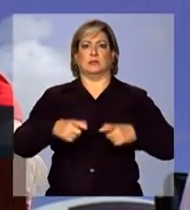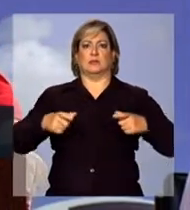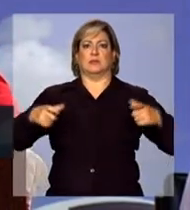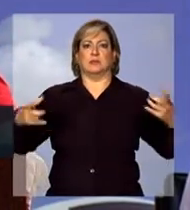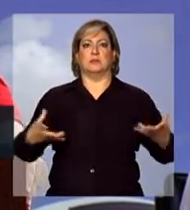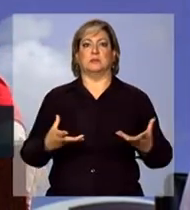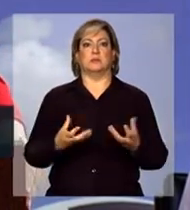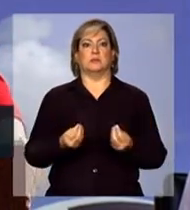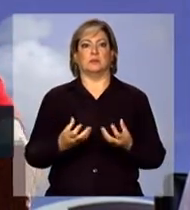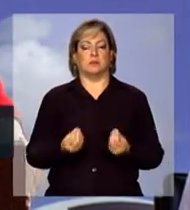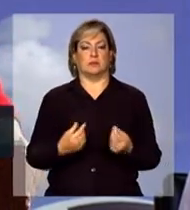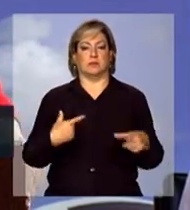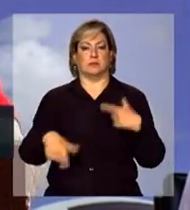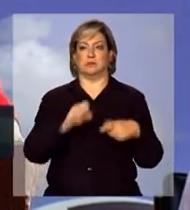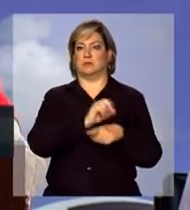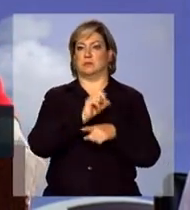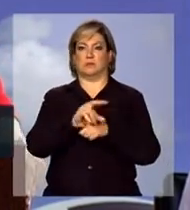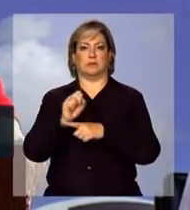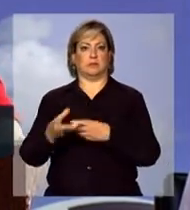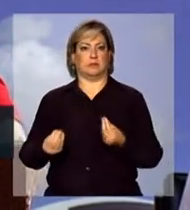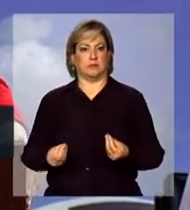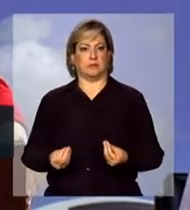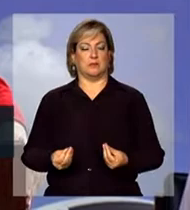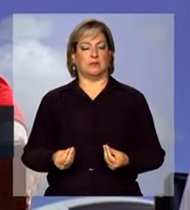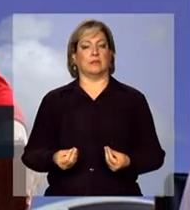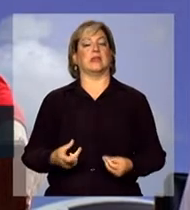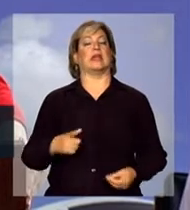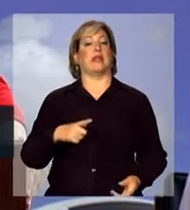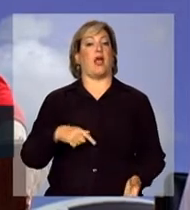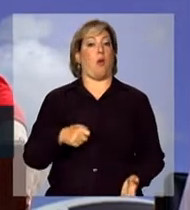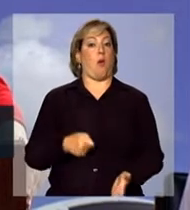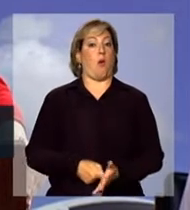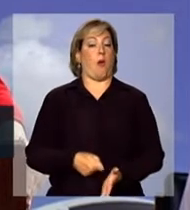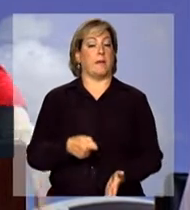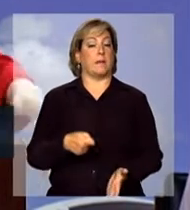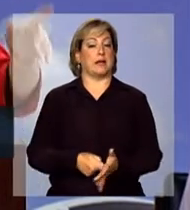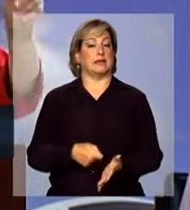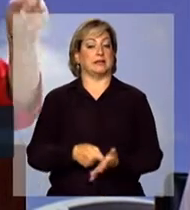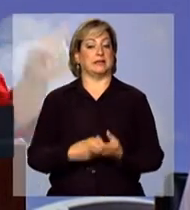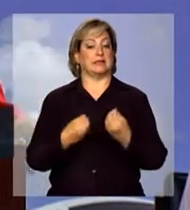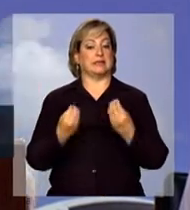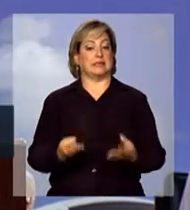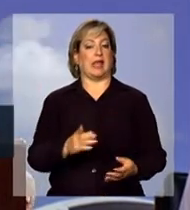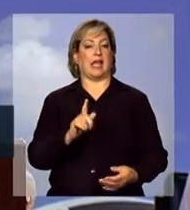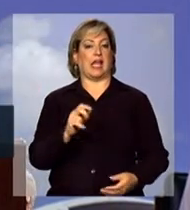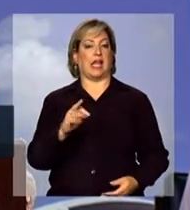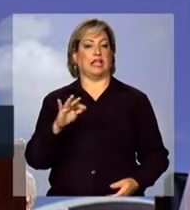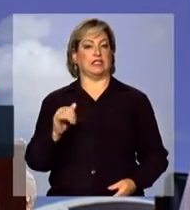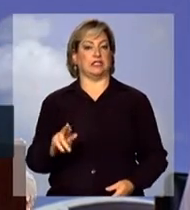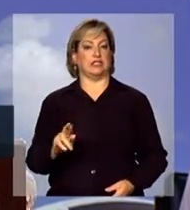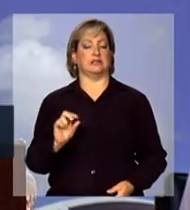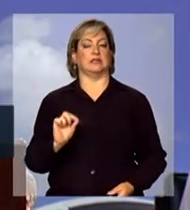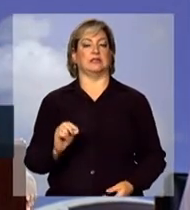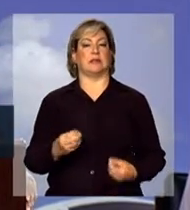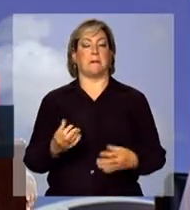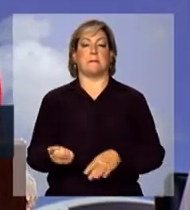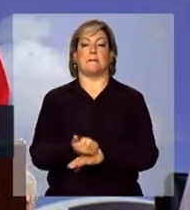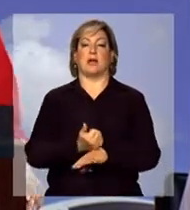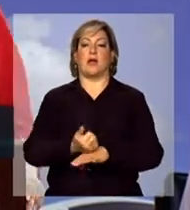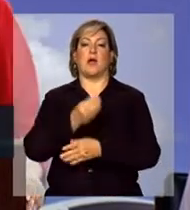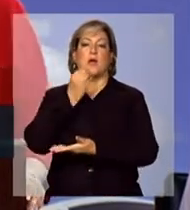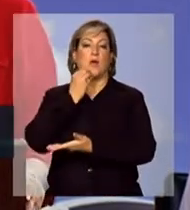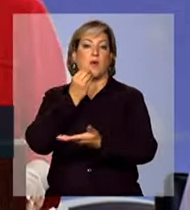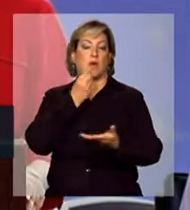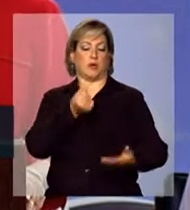o emprego, tem mais que obrigação de garantir melhores oportunidades e